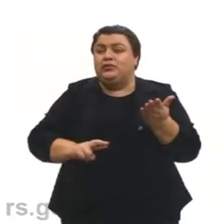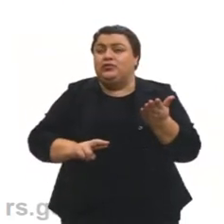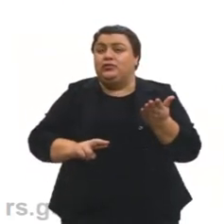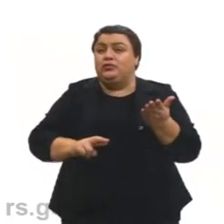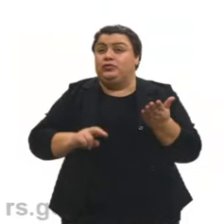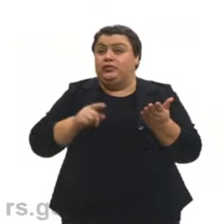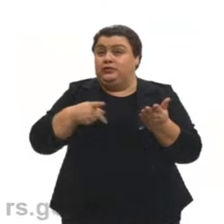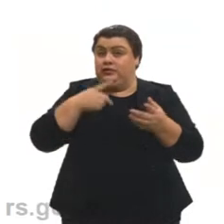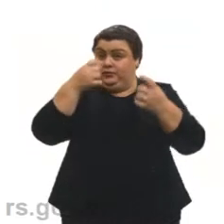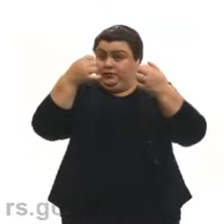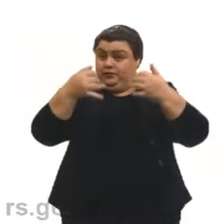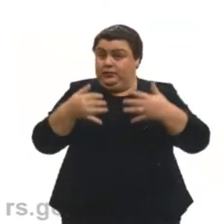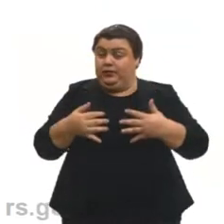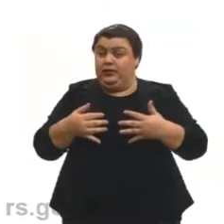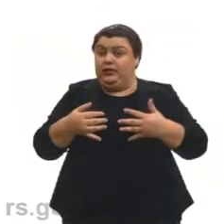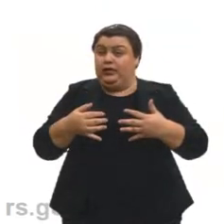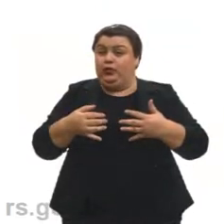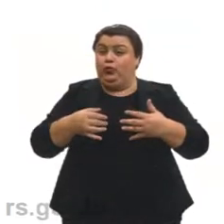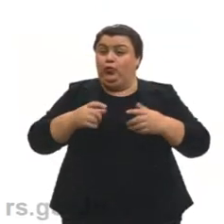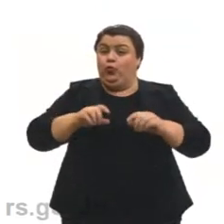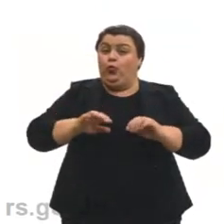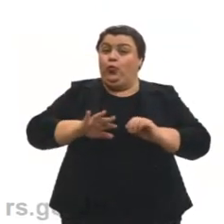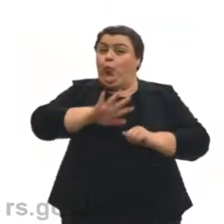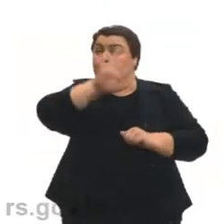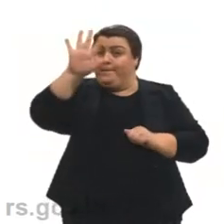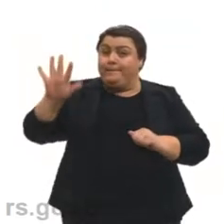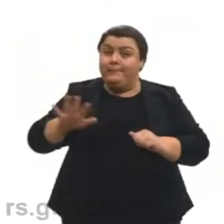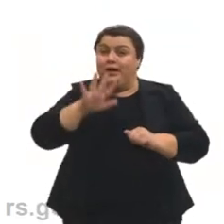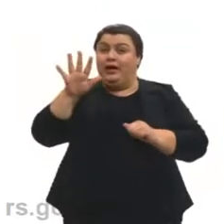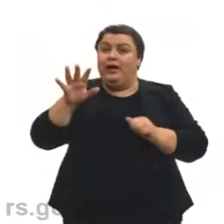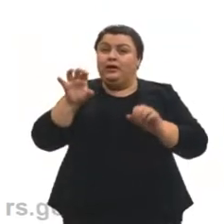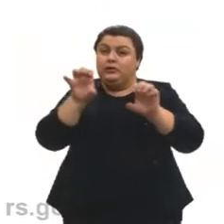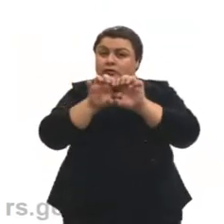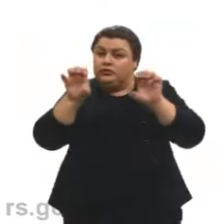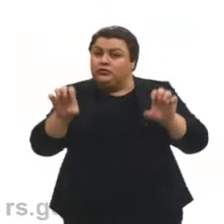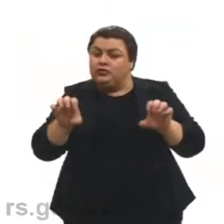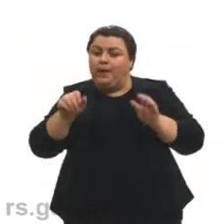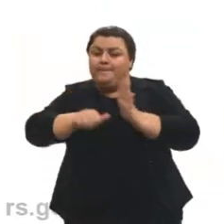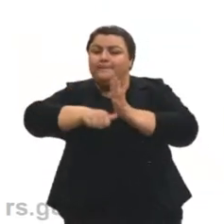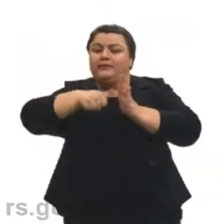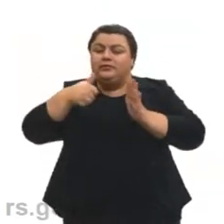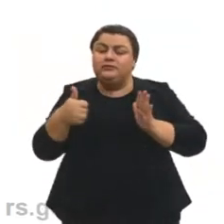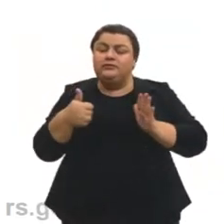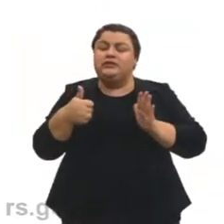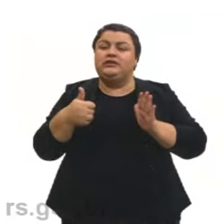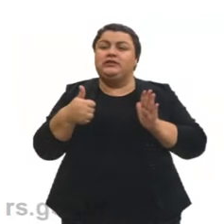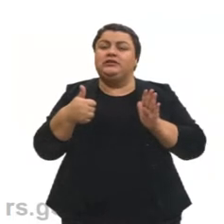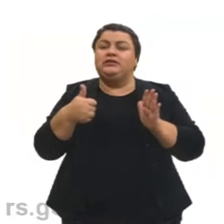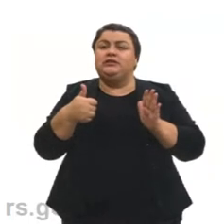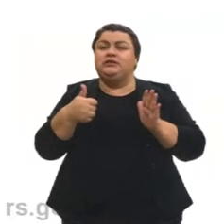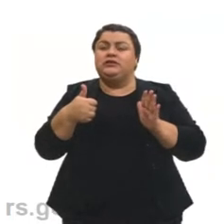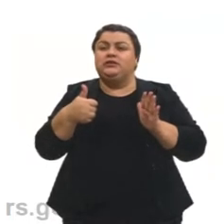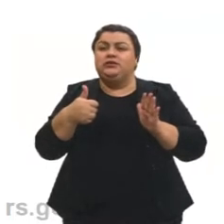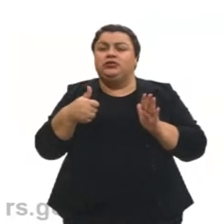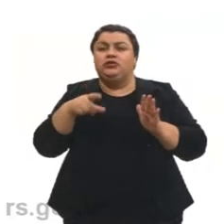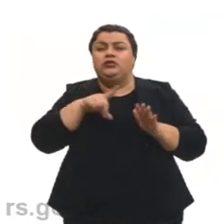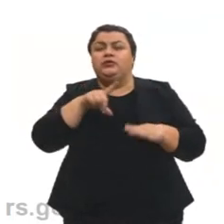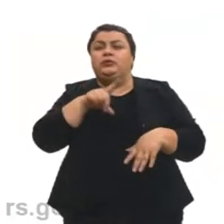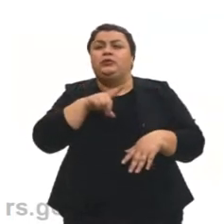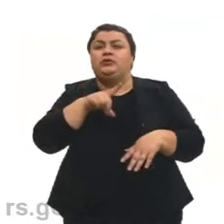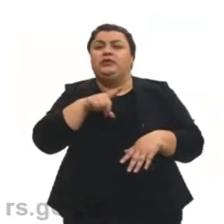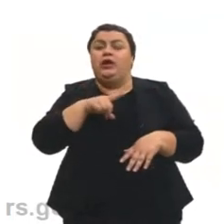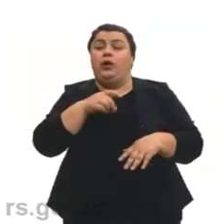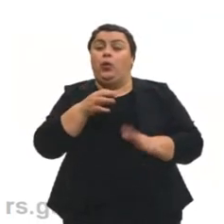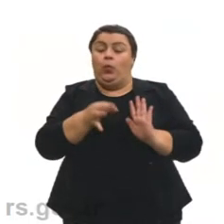macroestrutura, então a base é o grande, a macro. Primeira coisa, meus queridos, tá? A gente vai ter que ter